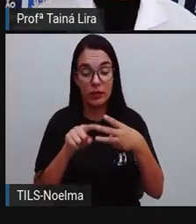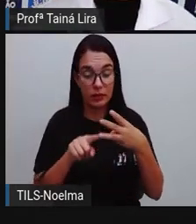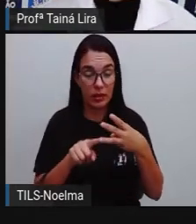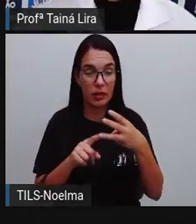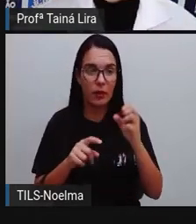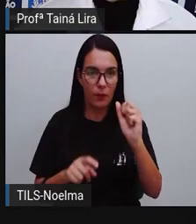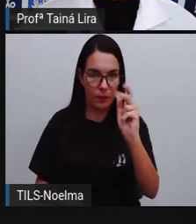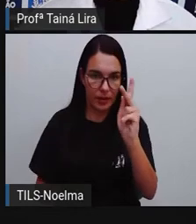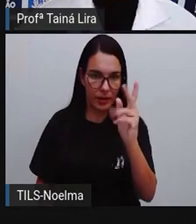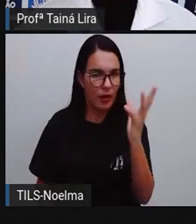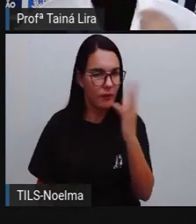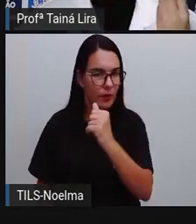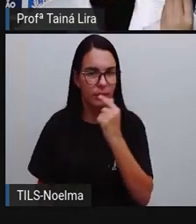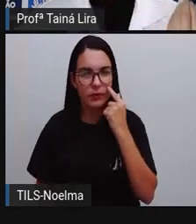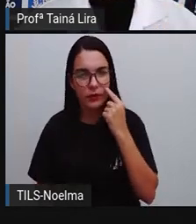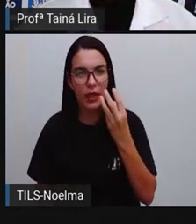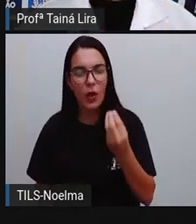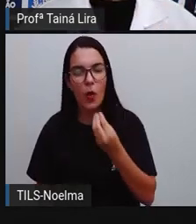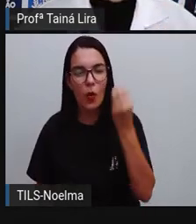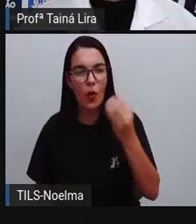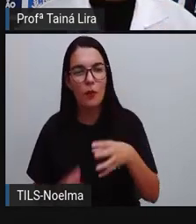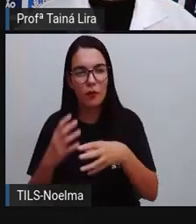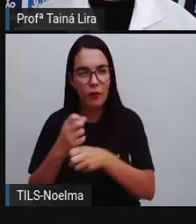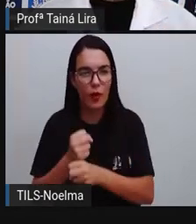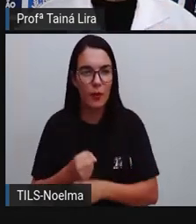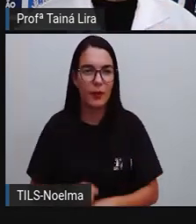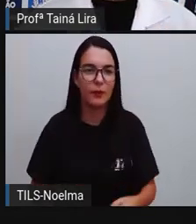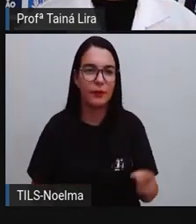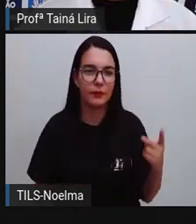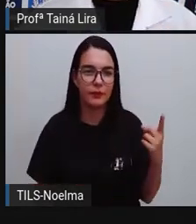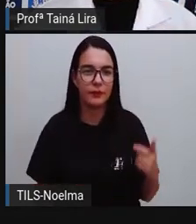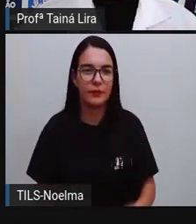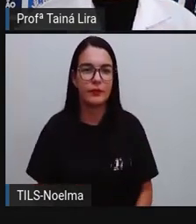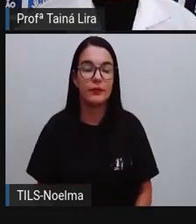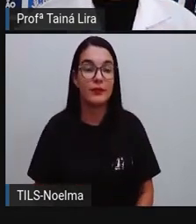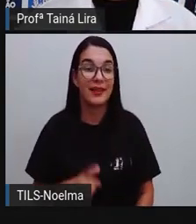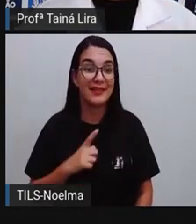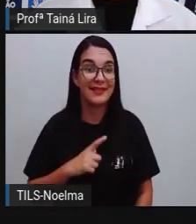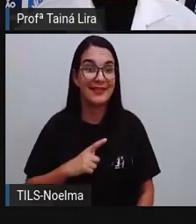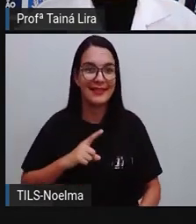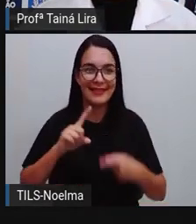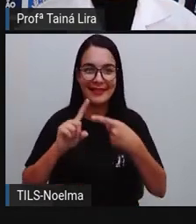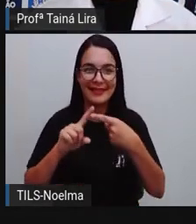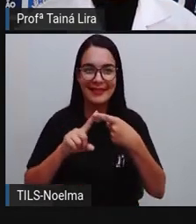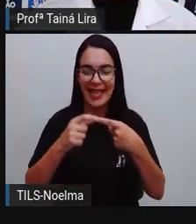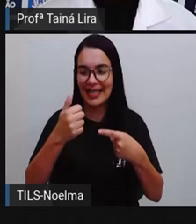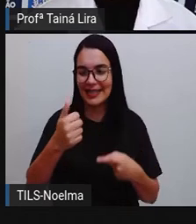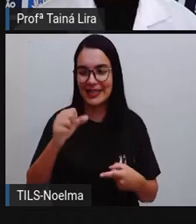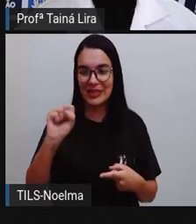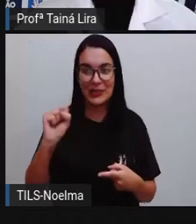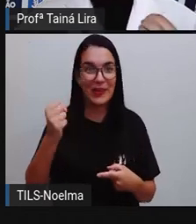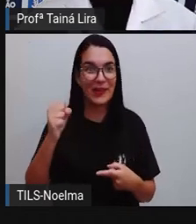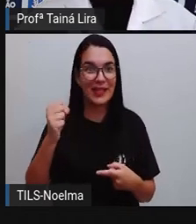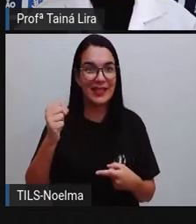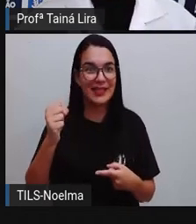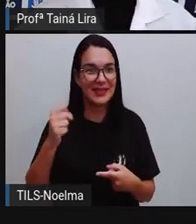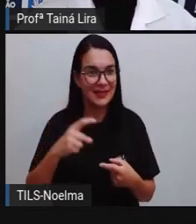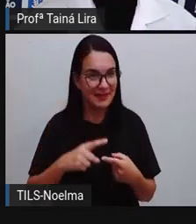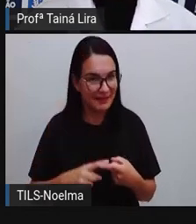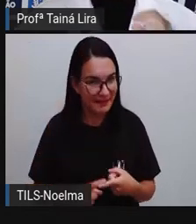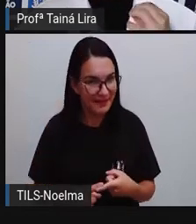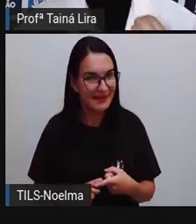vamos ver quais números a gente consegue formar. Olha lá. 18. 18